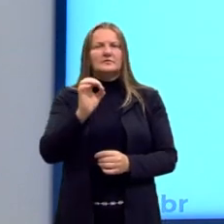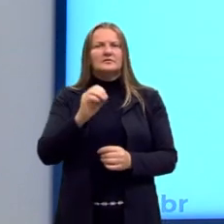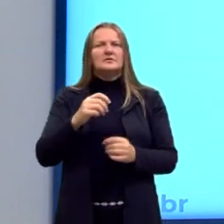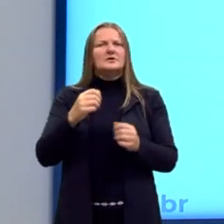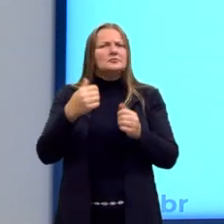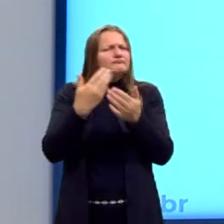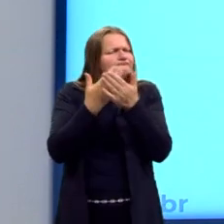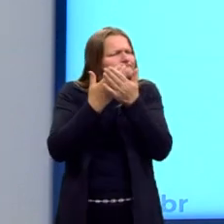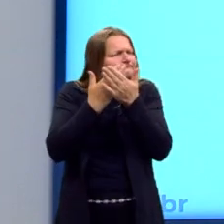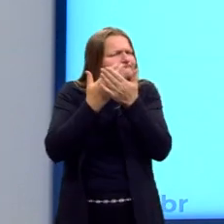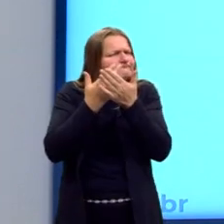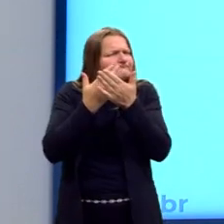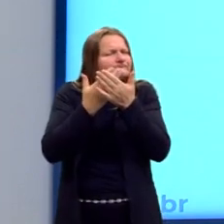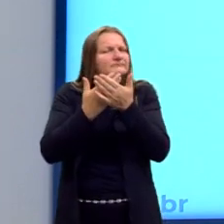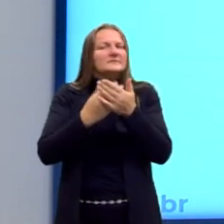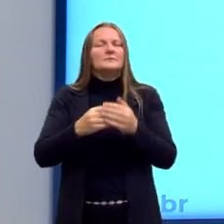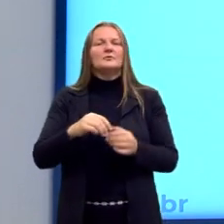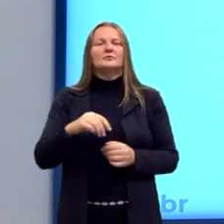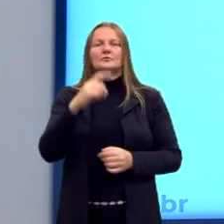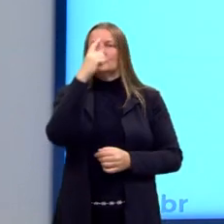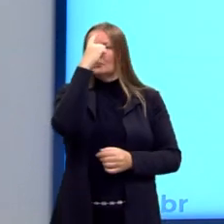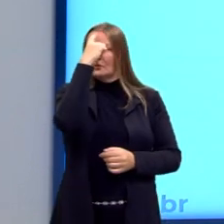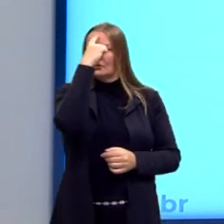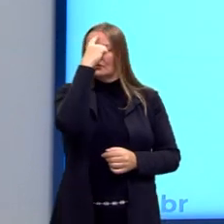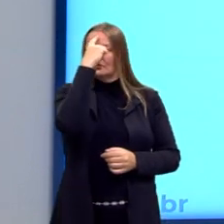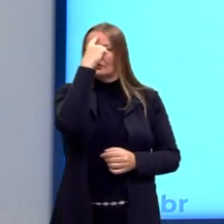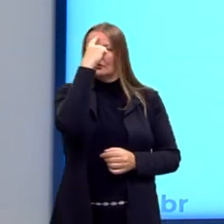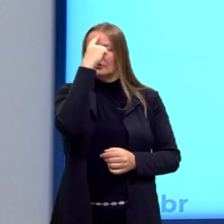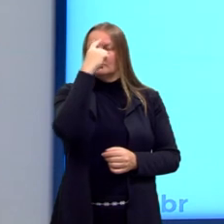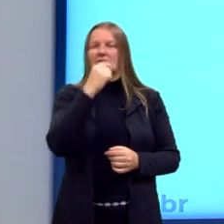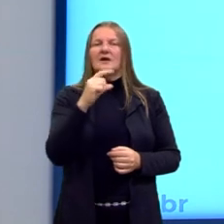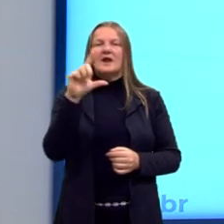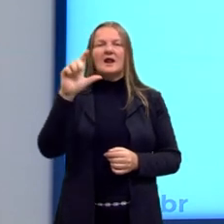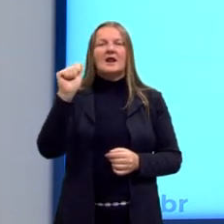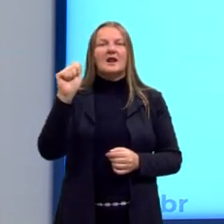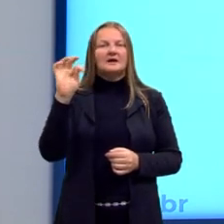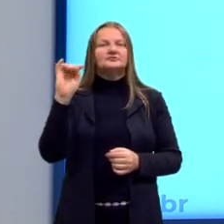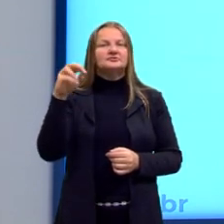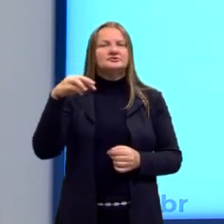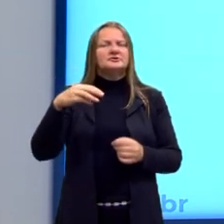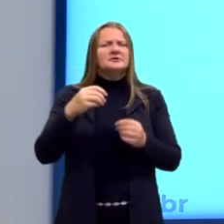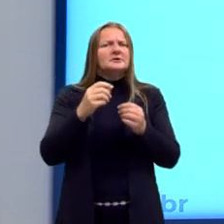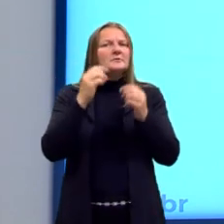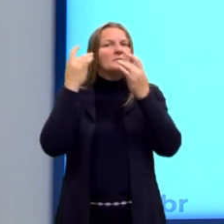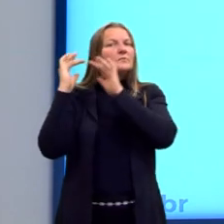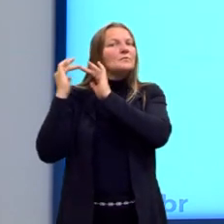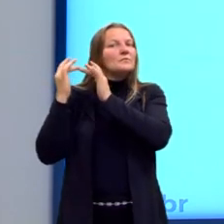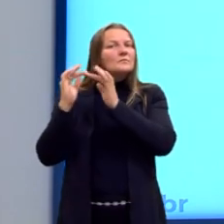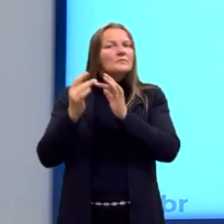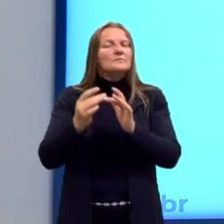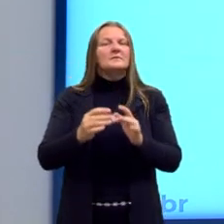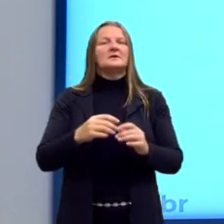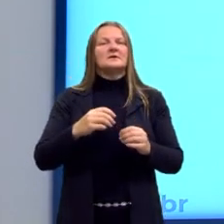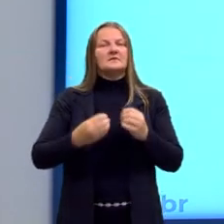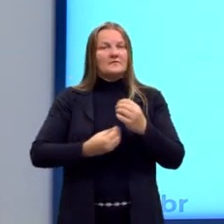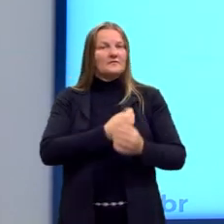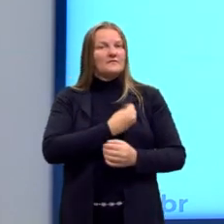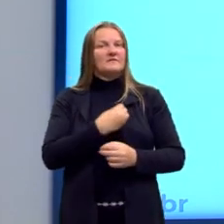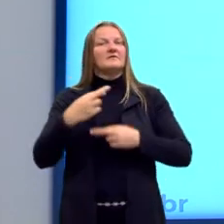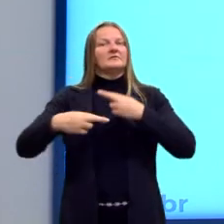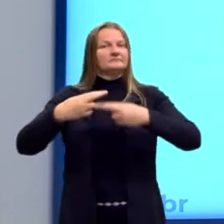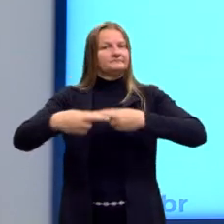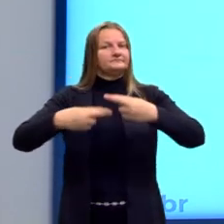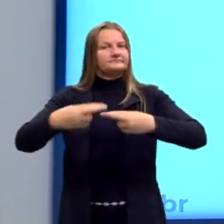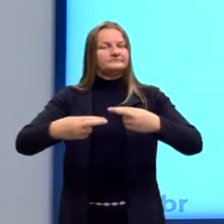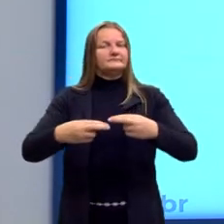cara muito estudioso, estudou muito latim. Por isso, ele leu muitos clássicos. Ele vive no período do Renascimento. Ele é renascentista.